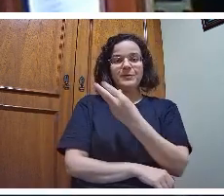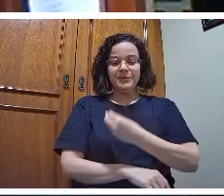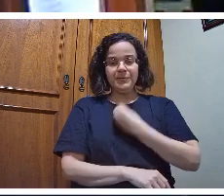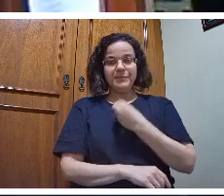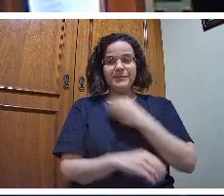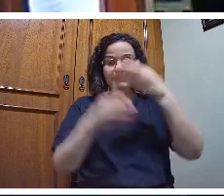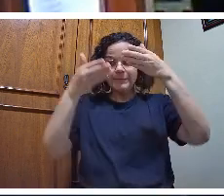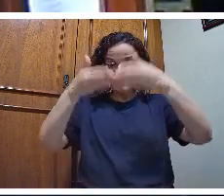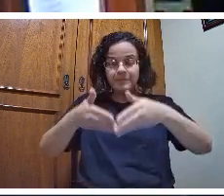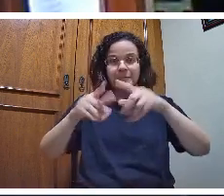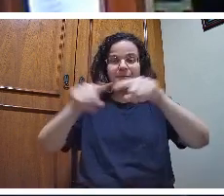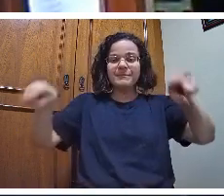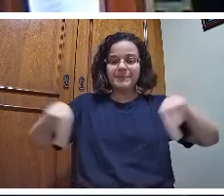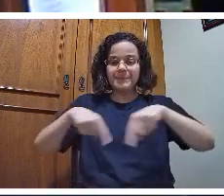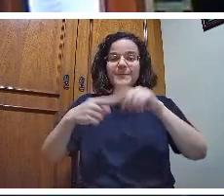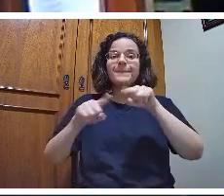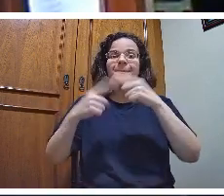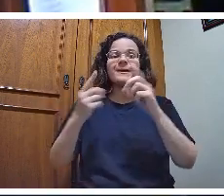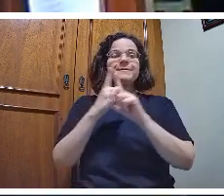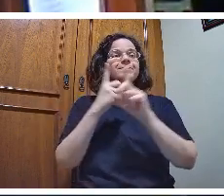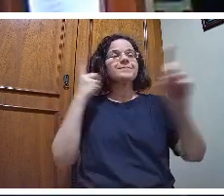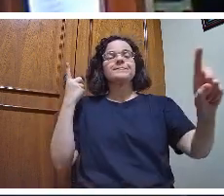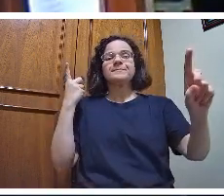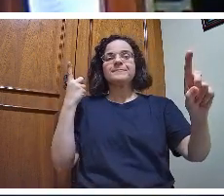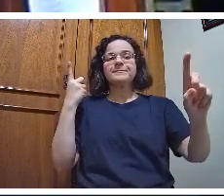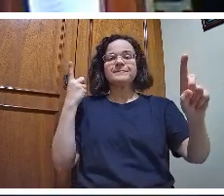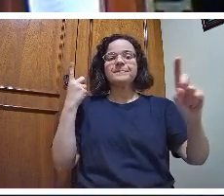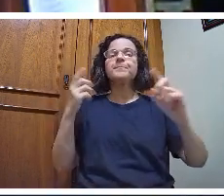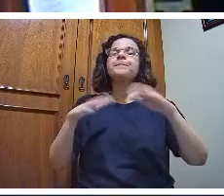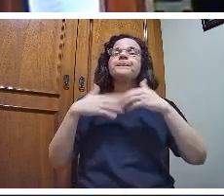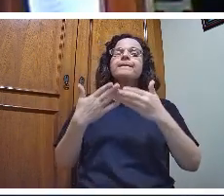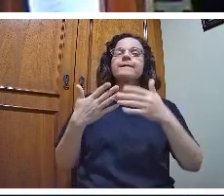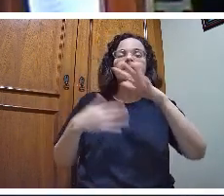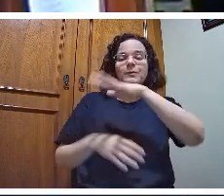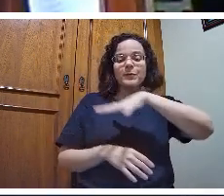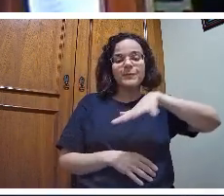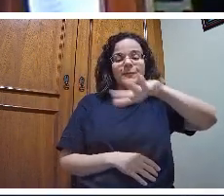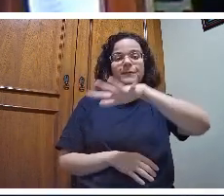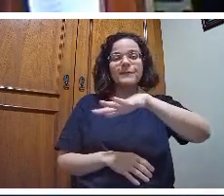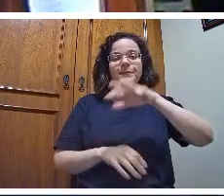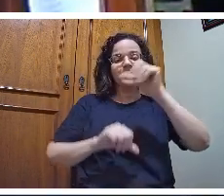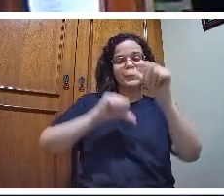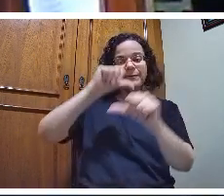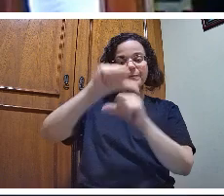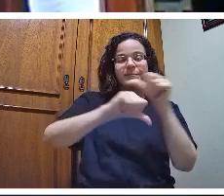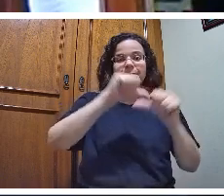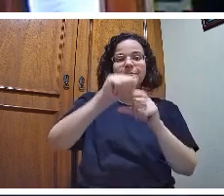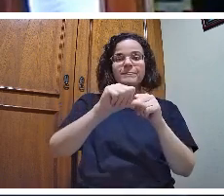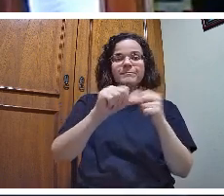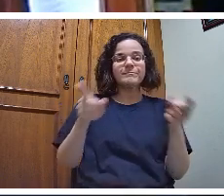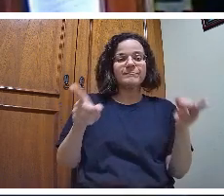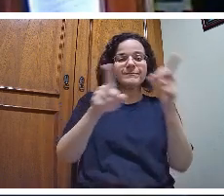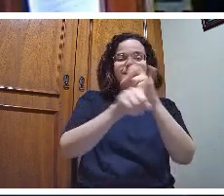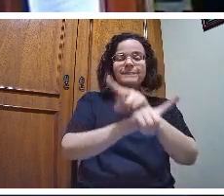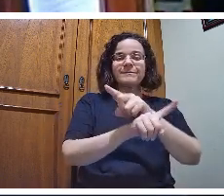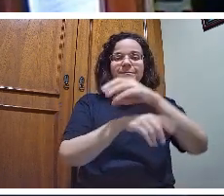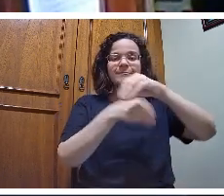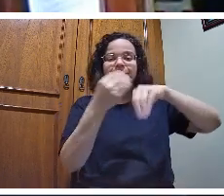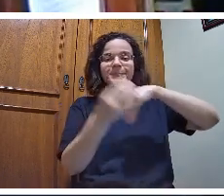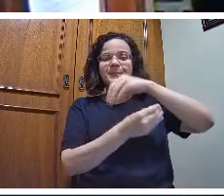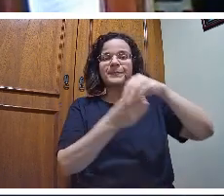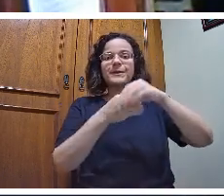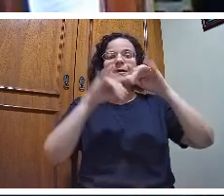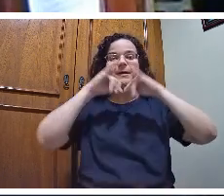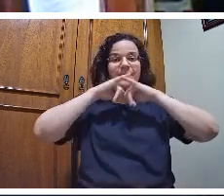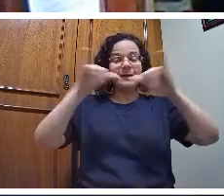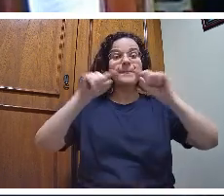meio muda, transforma, modifica a mensagem, ainda que o conteúdo seja o mesmo.